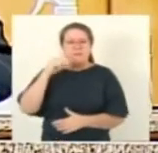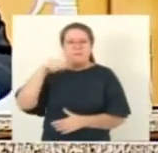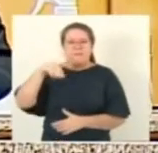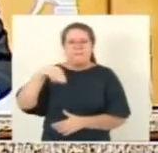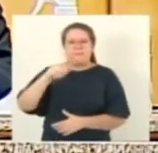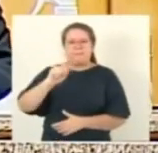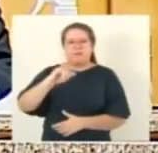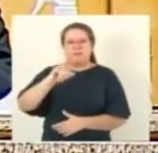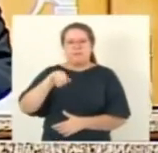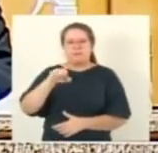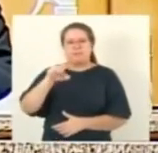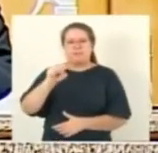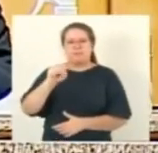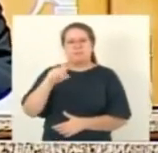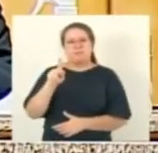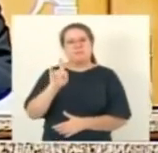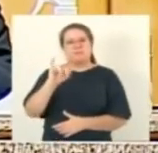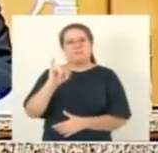Majeschi